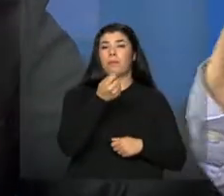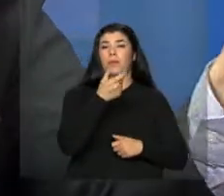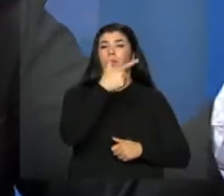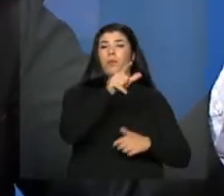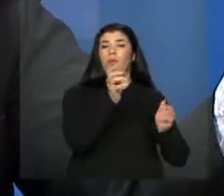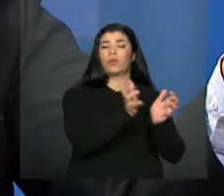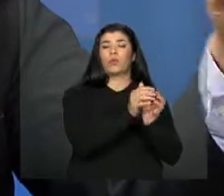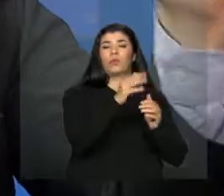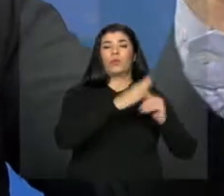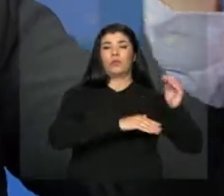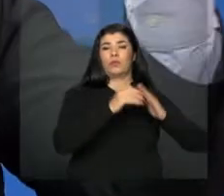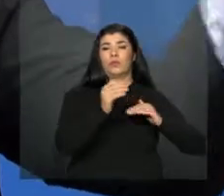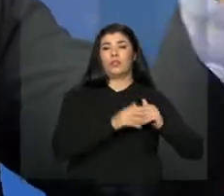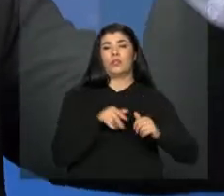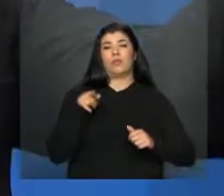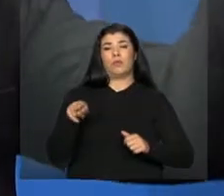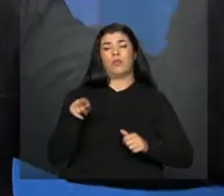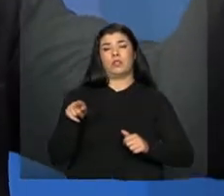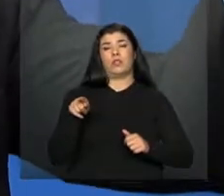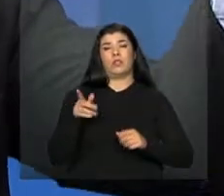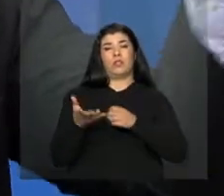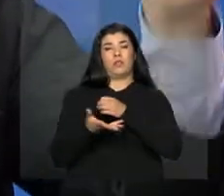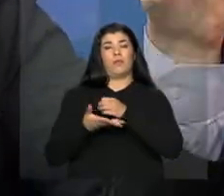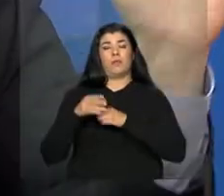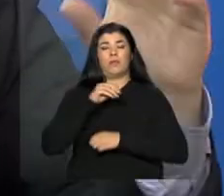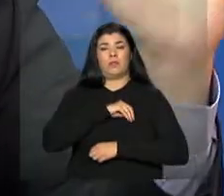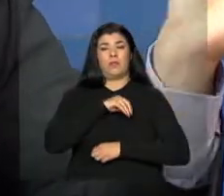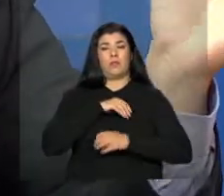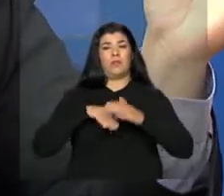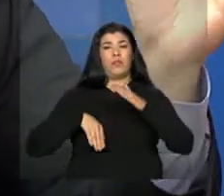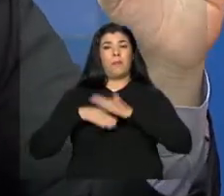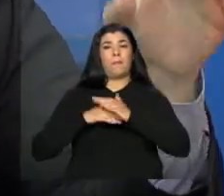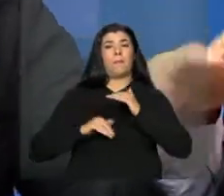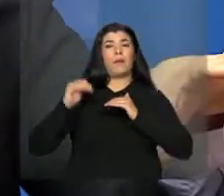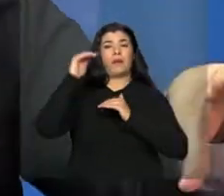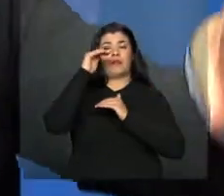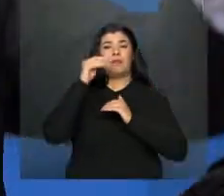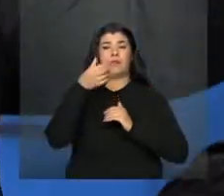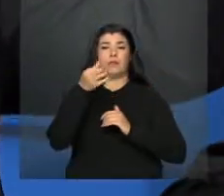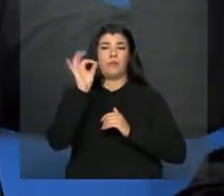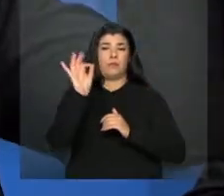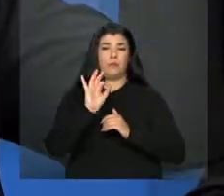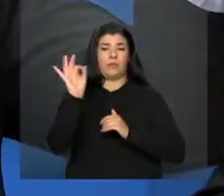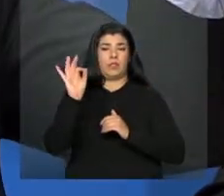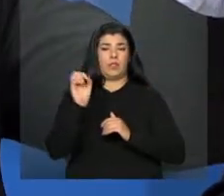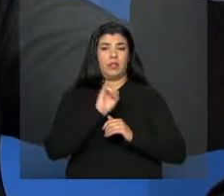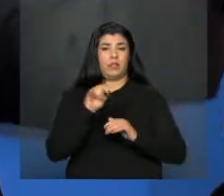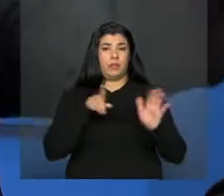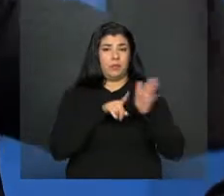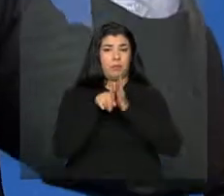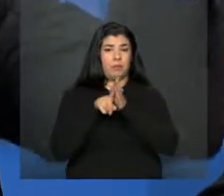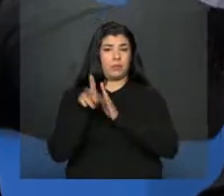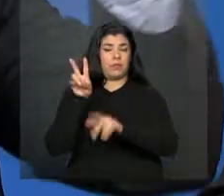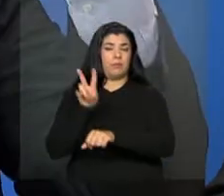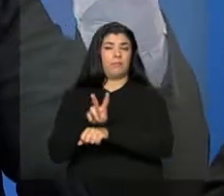básico fixo, por exemplo, ele pode superar 60% de gasto com referência. Só que quando você vai apurar isso a nível de proteção, isso tem que chegar a